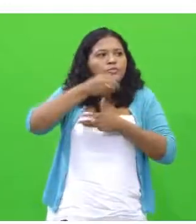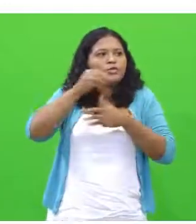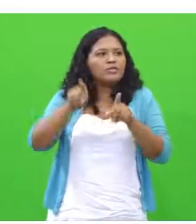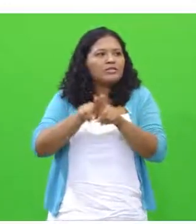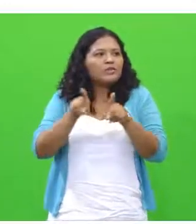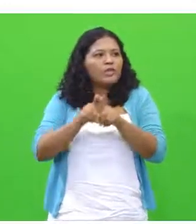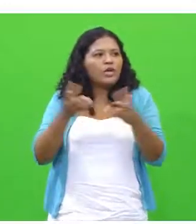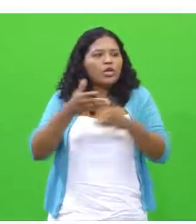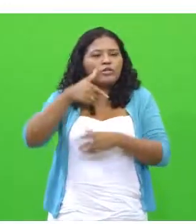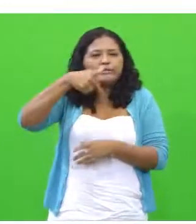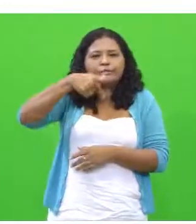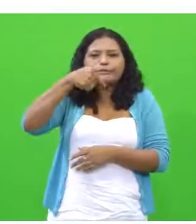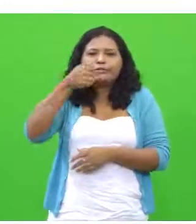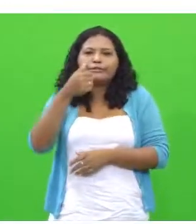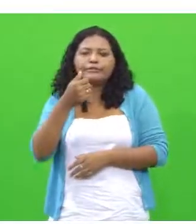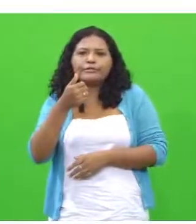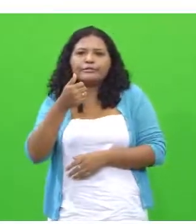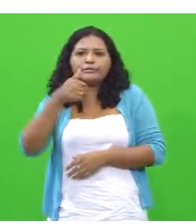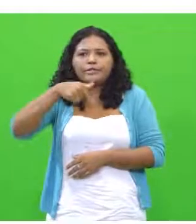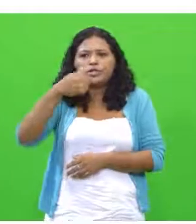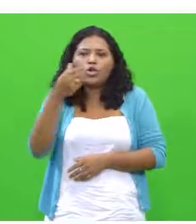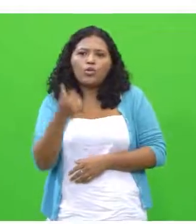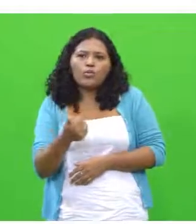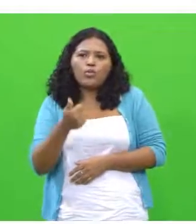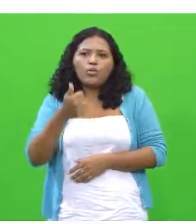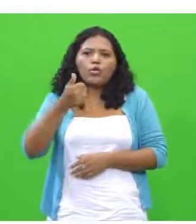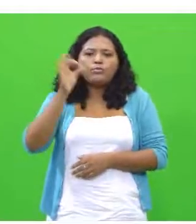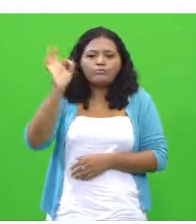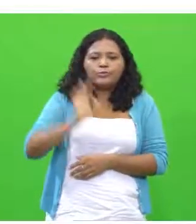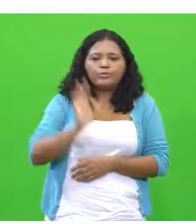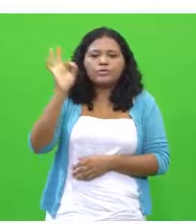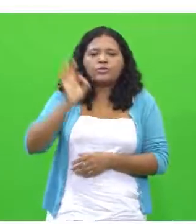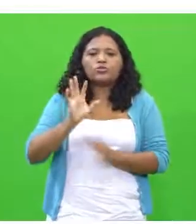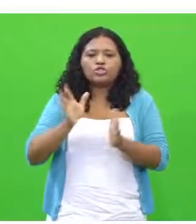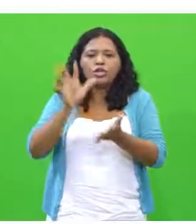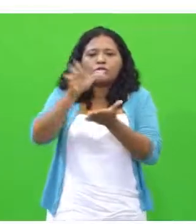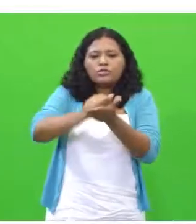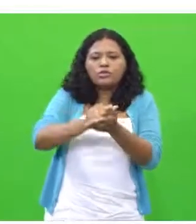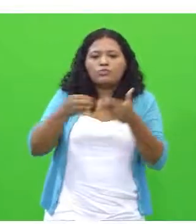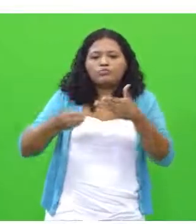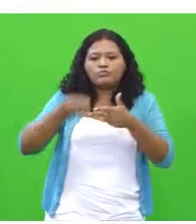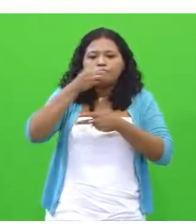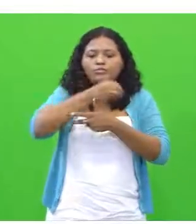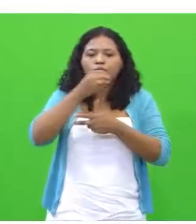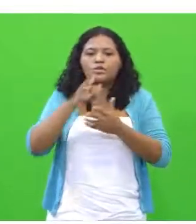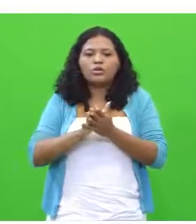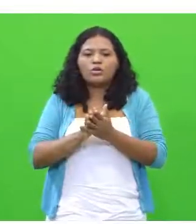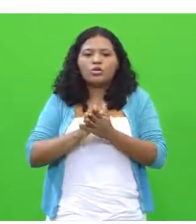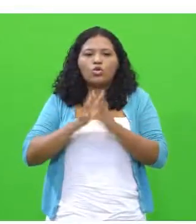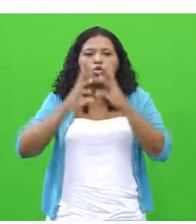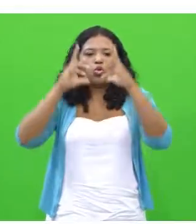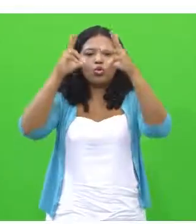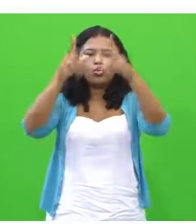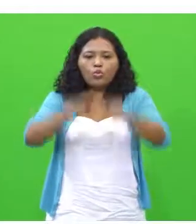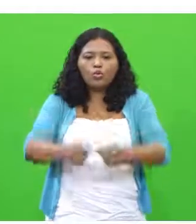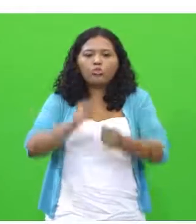milhões e alguma coisa. Dá 75% de quem se inscreveu. Desse total de participantes, nós vamos